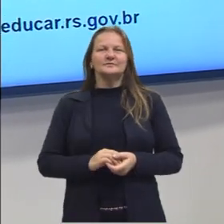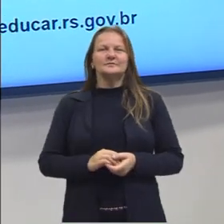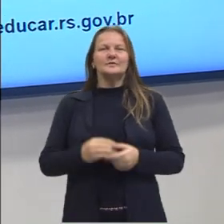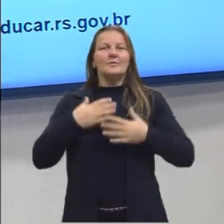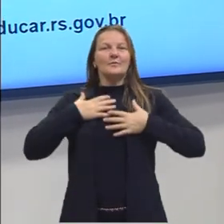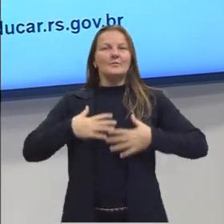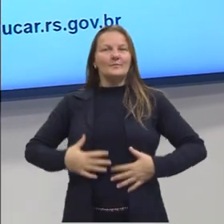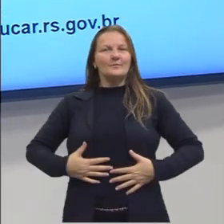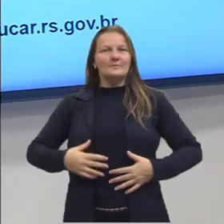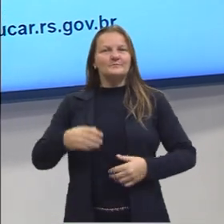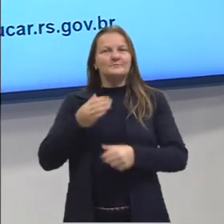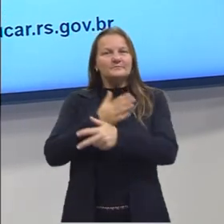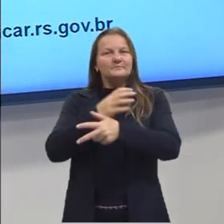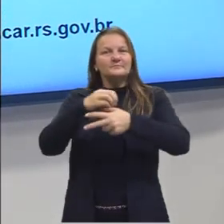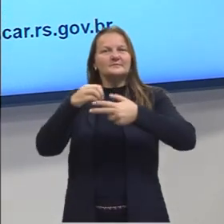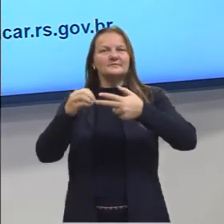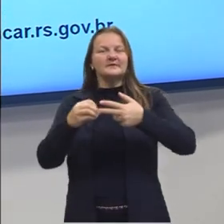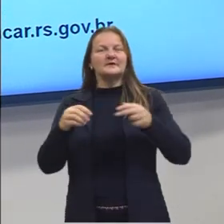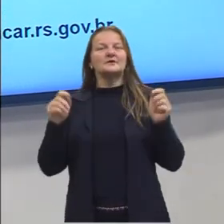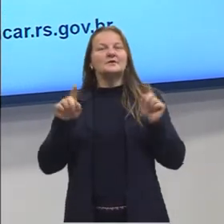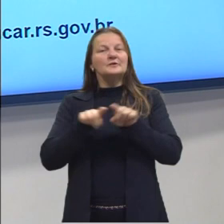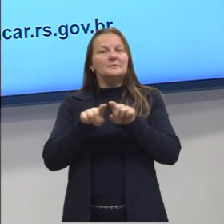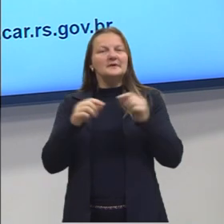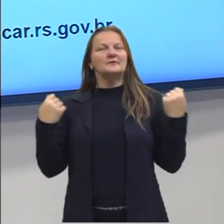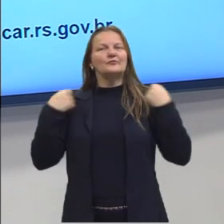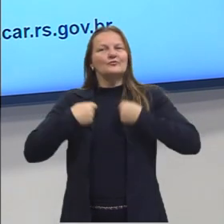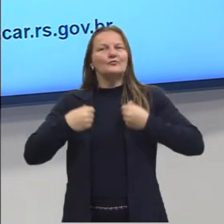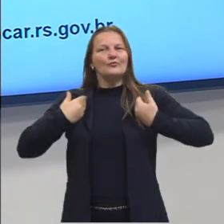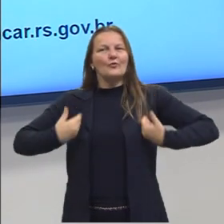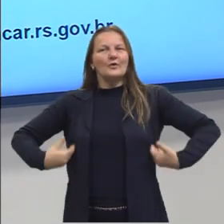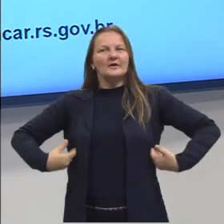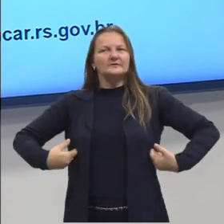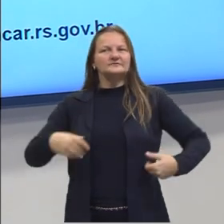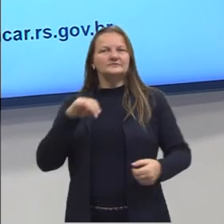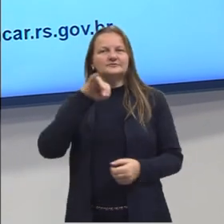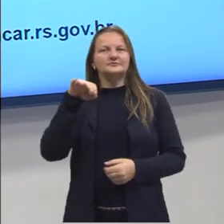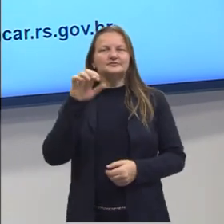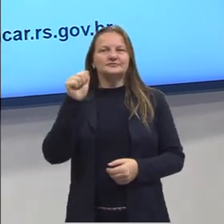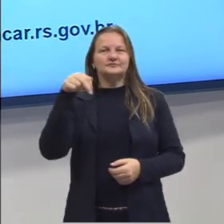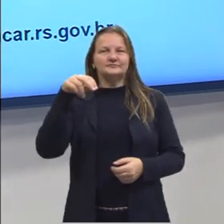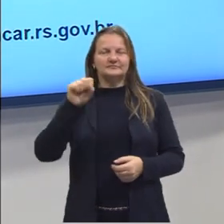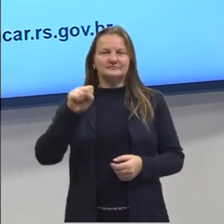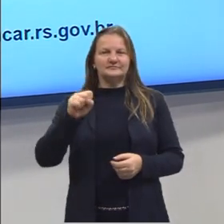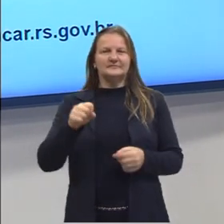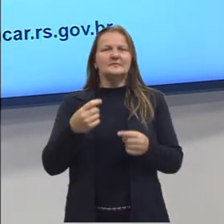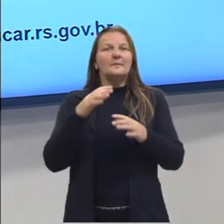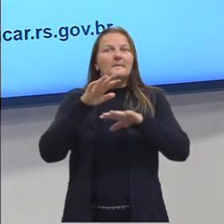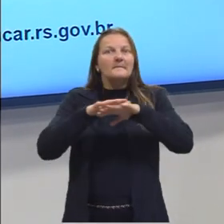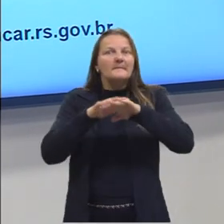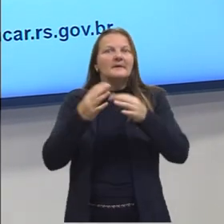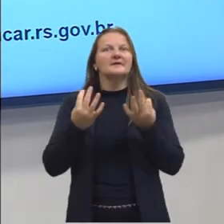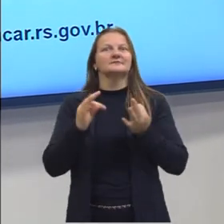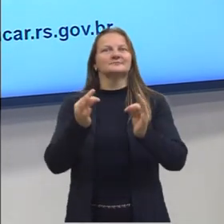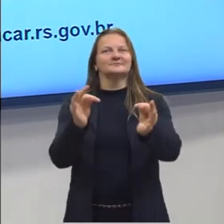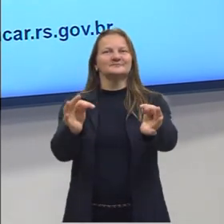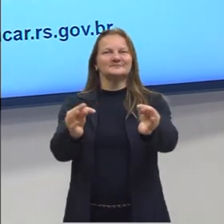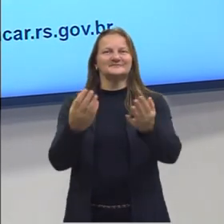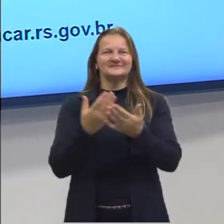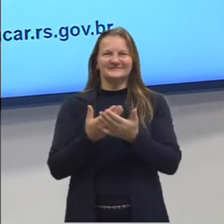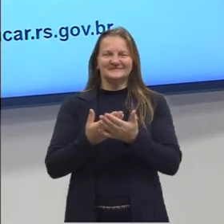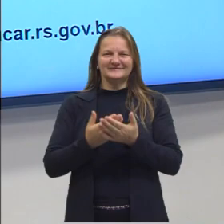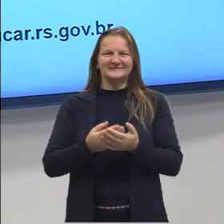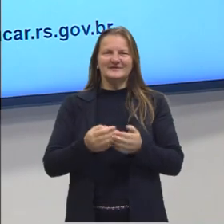camiseta do pré-enem e também um colete jeans. Estamos aqui então para mais uma aula de matemática e suas tecnologias.